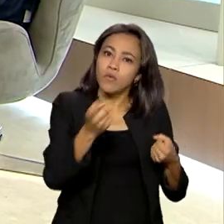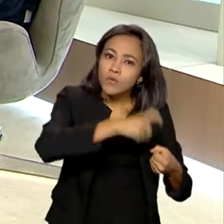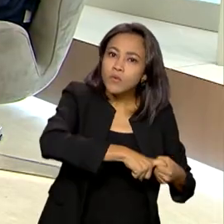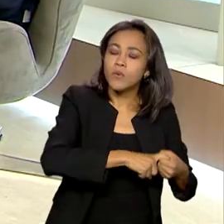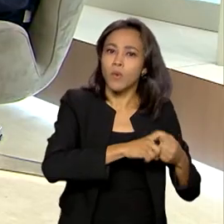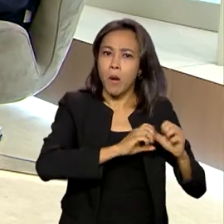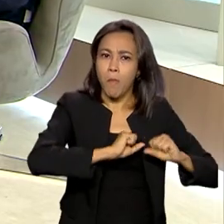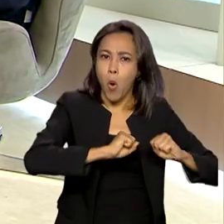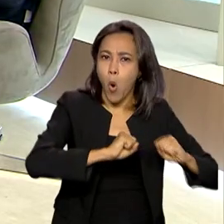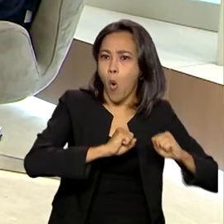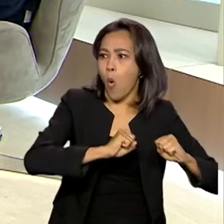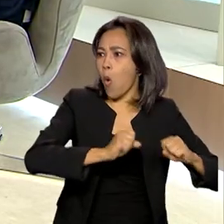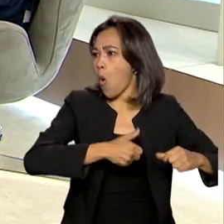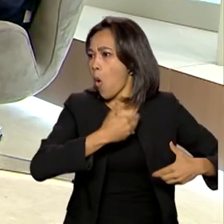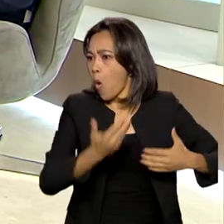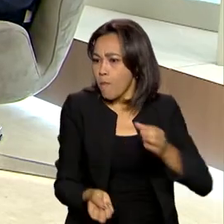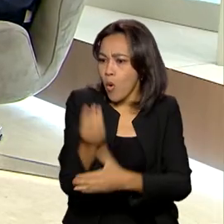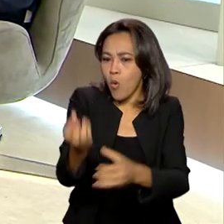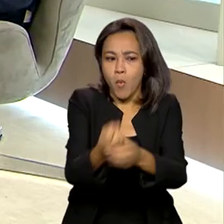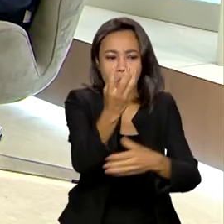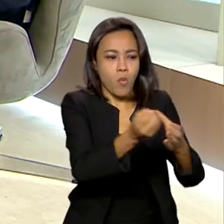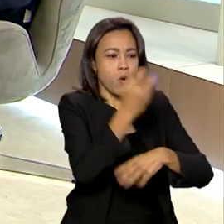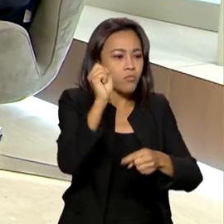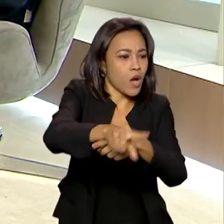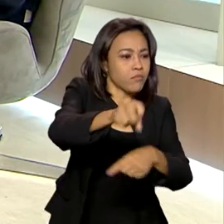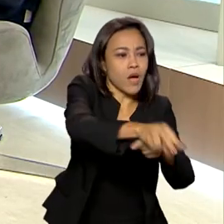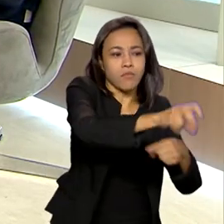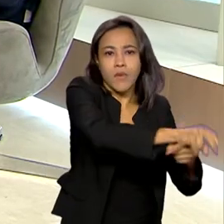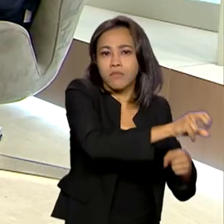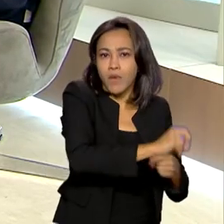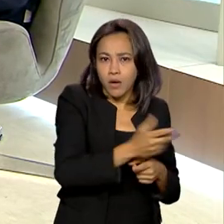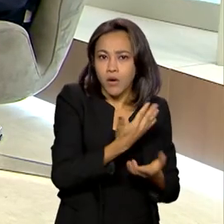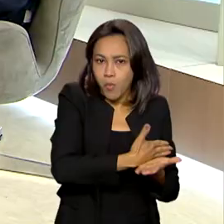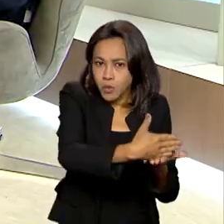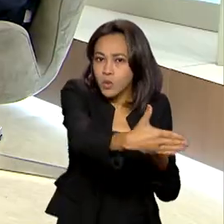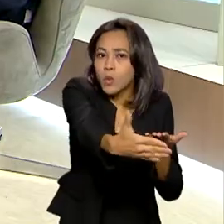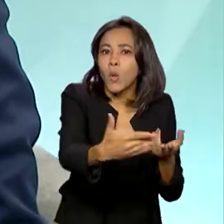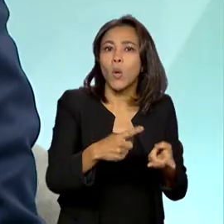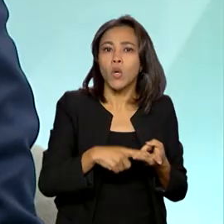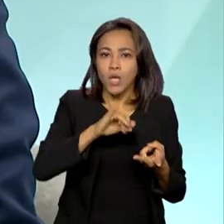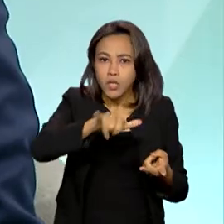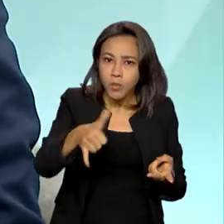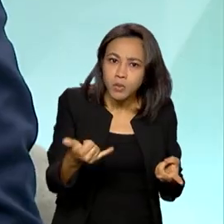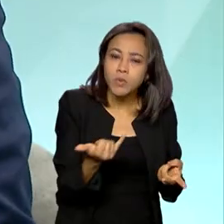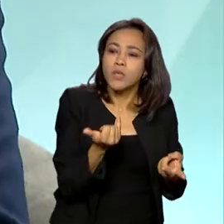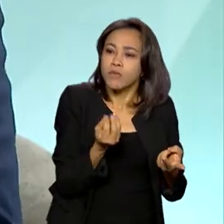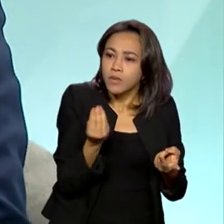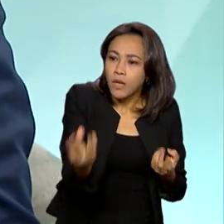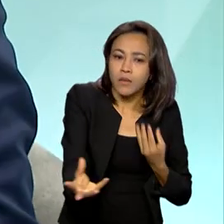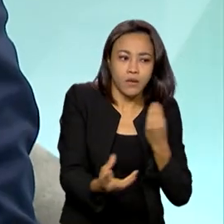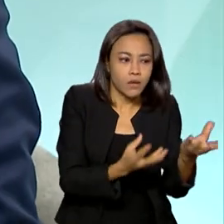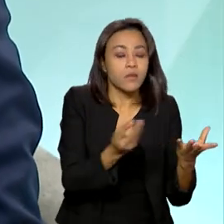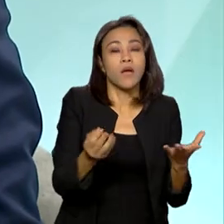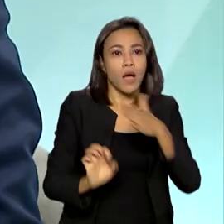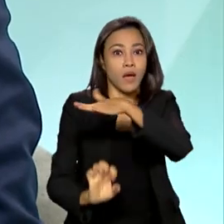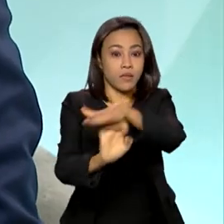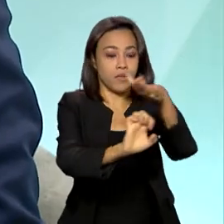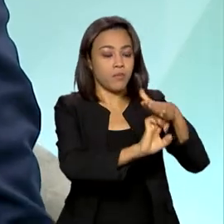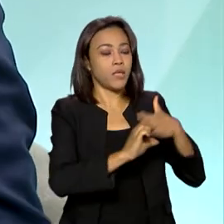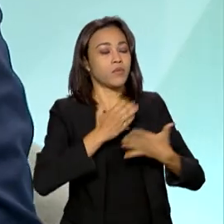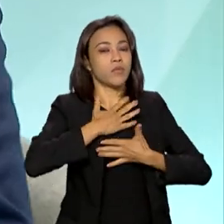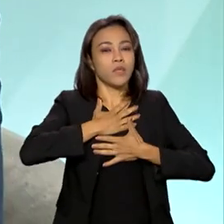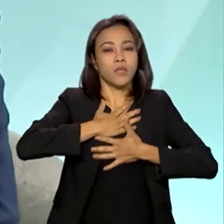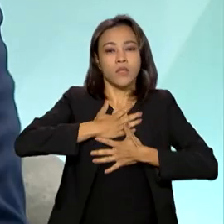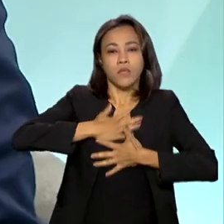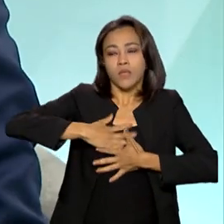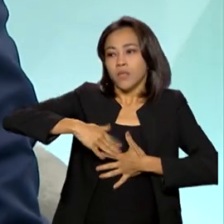bombar. Quer dizer, os empregos começaram a ser gerados, as oportunidades, os empresários estão se sentindo à vontade,